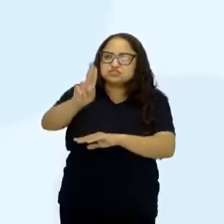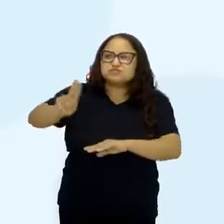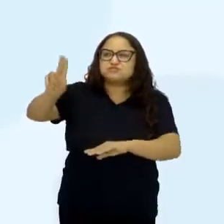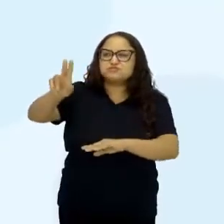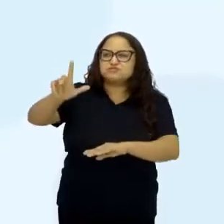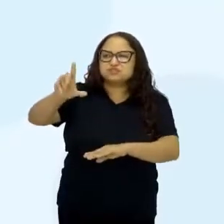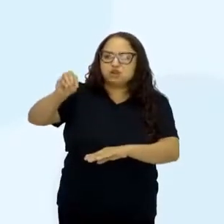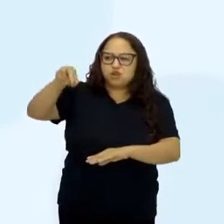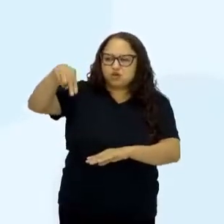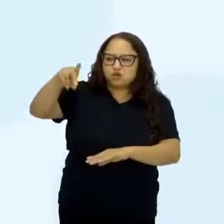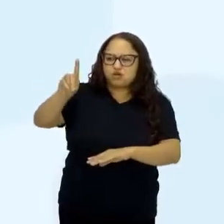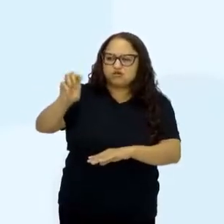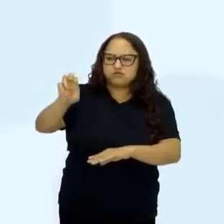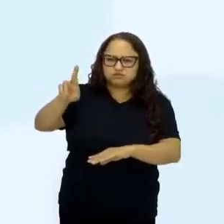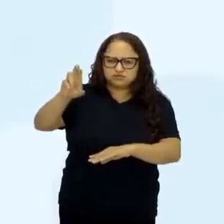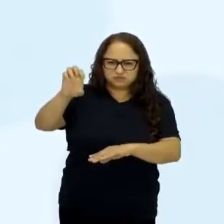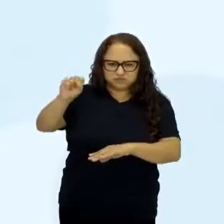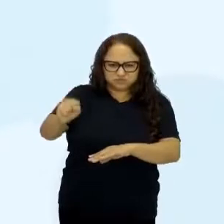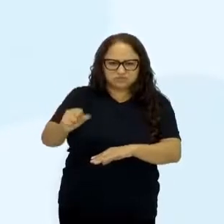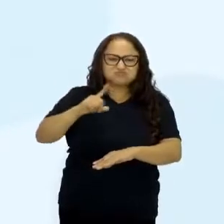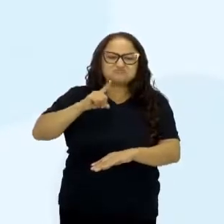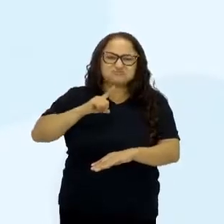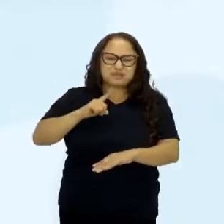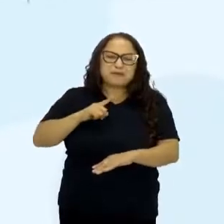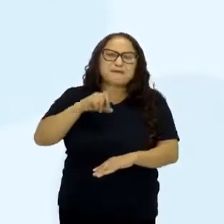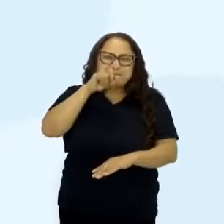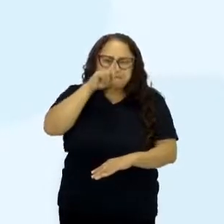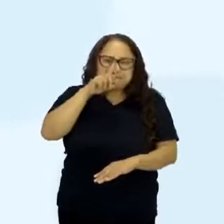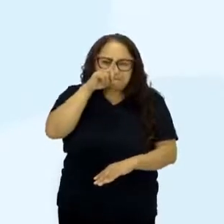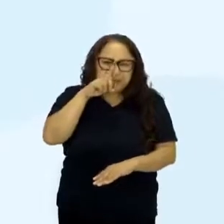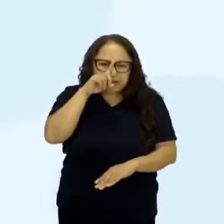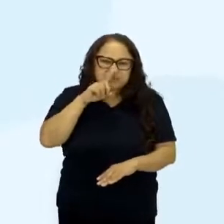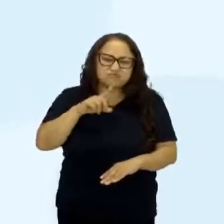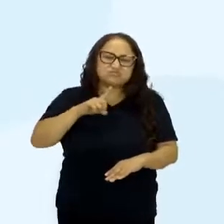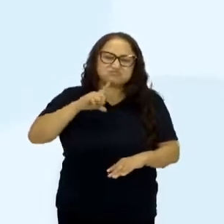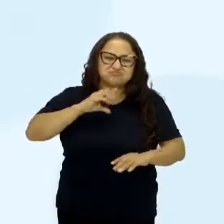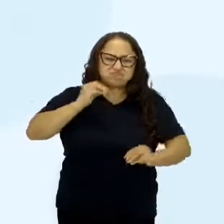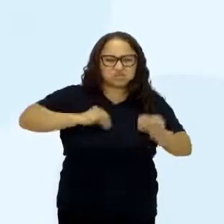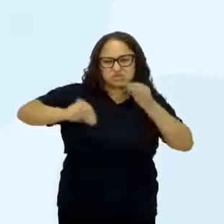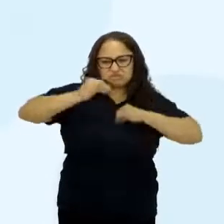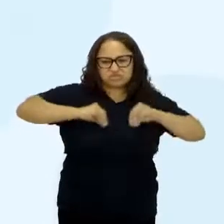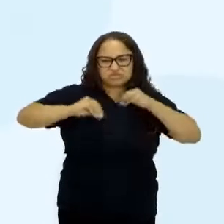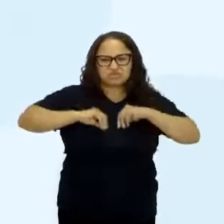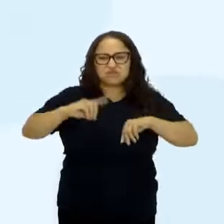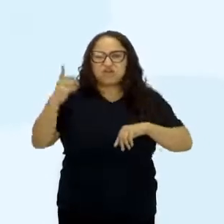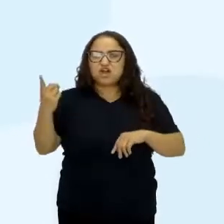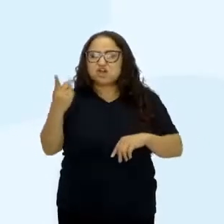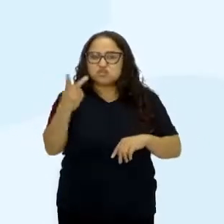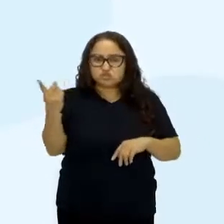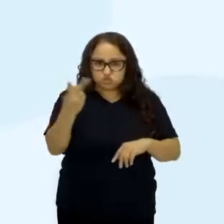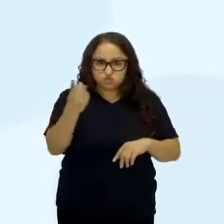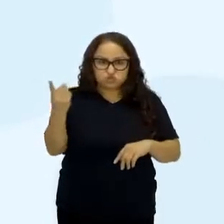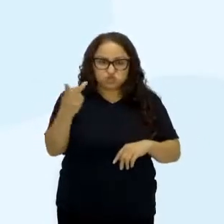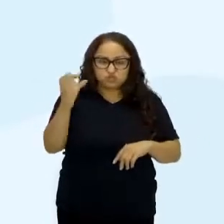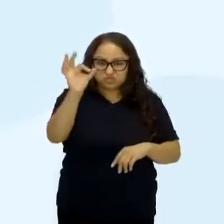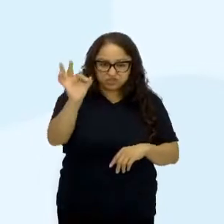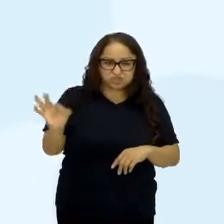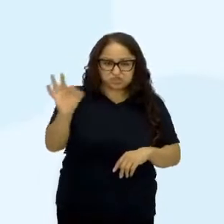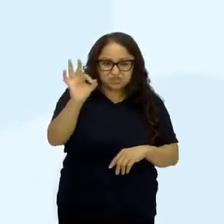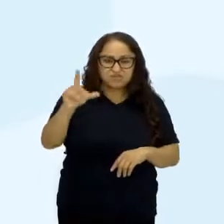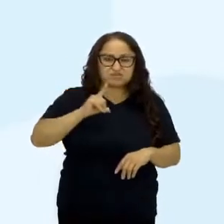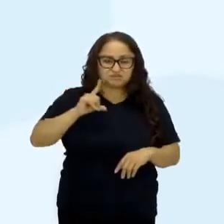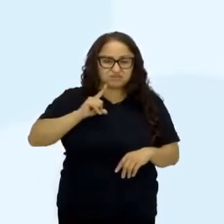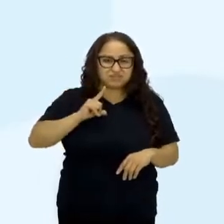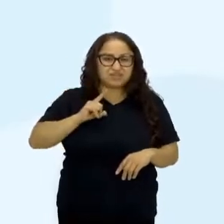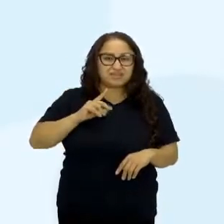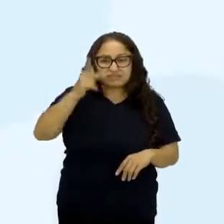agrava sinais depressivos nos jovens. Segundo esse estudo, 12% dos usuários considerados moderados